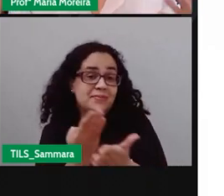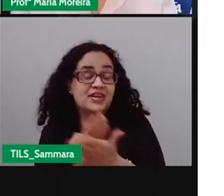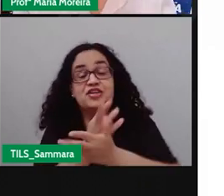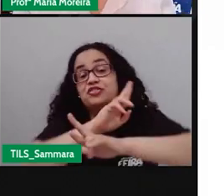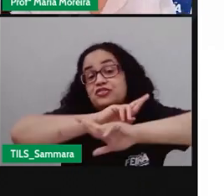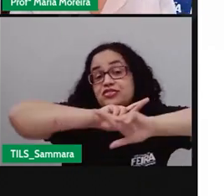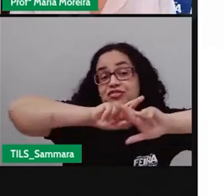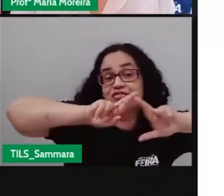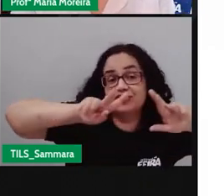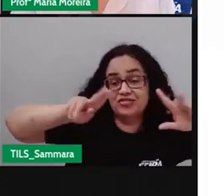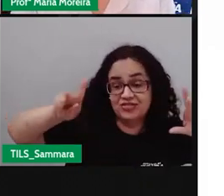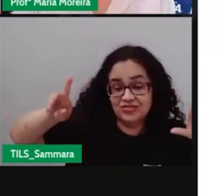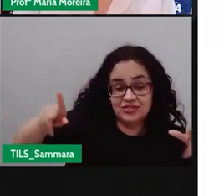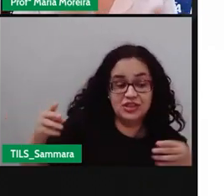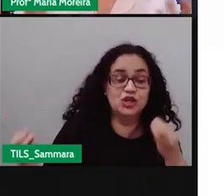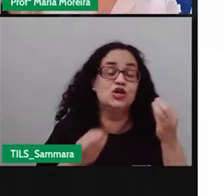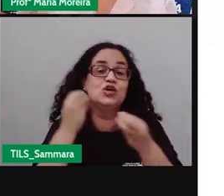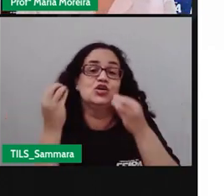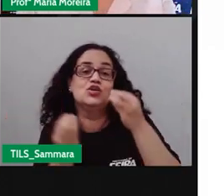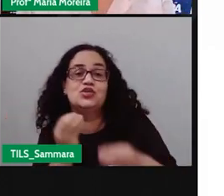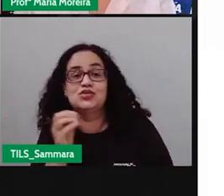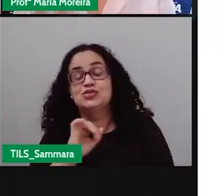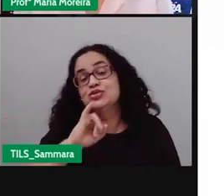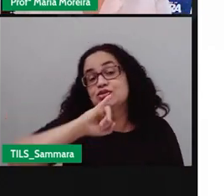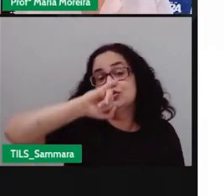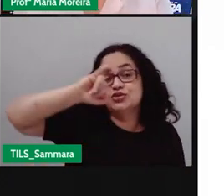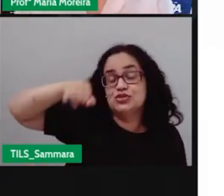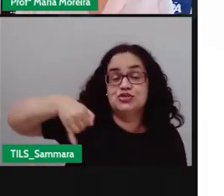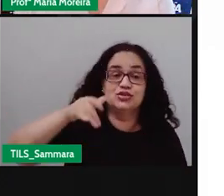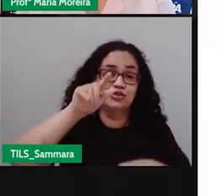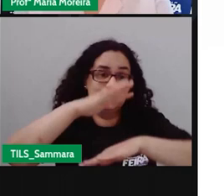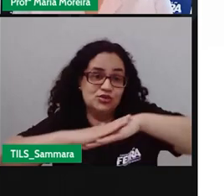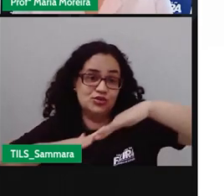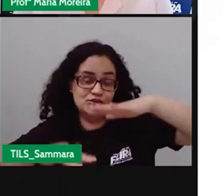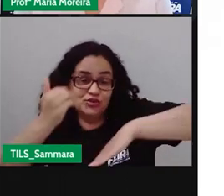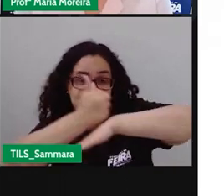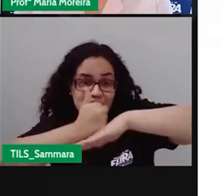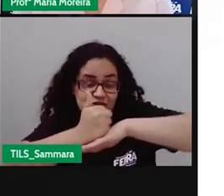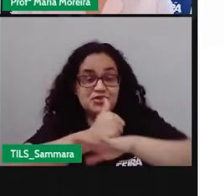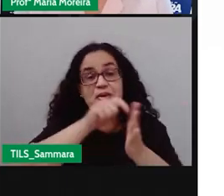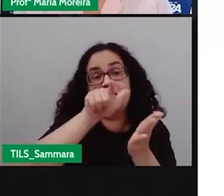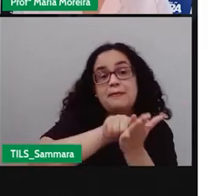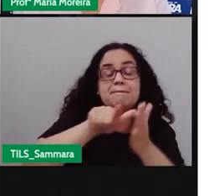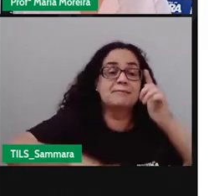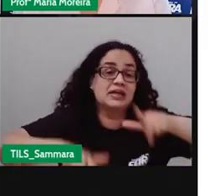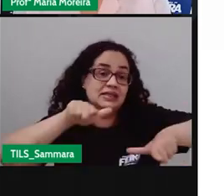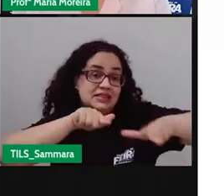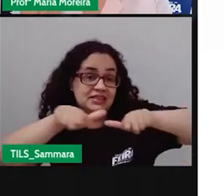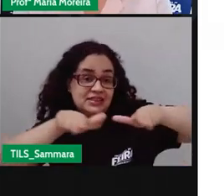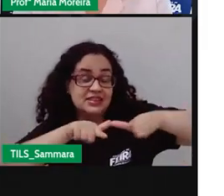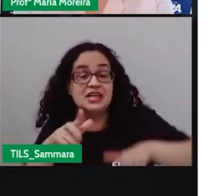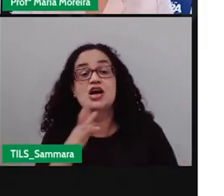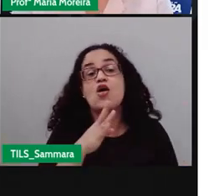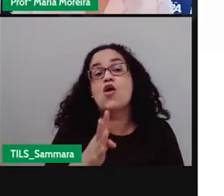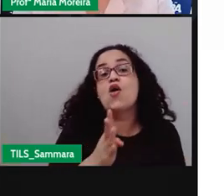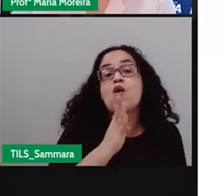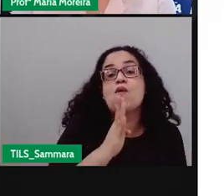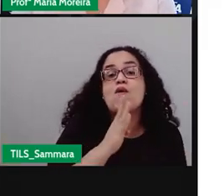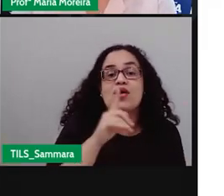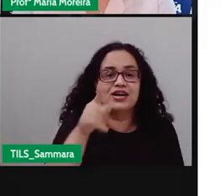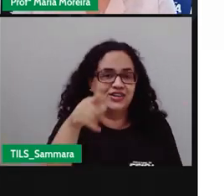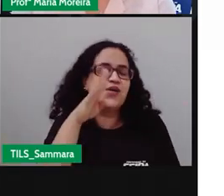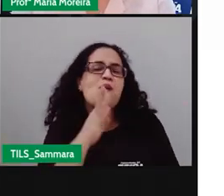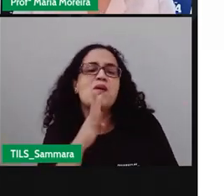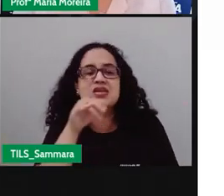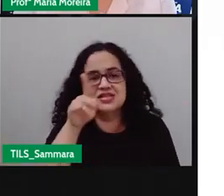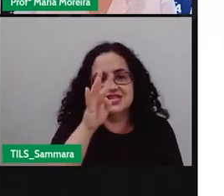maneiras, né, que o jornalista aí, ele trabalha, que o repórter, que o entrevistador, ele trabalha. Nesse caso aí, um velho conhecido de vocês, Tiago